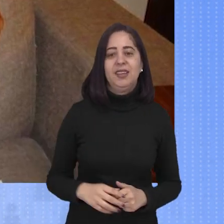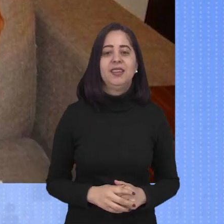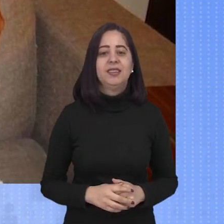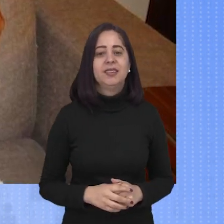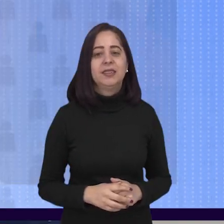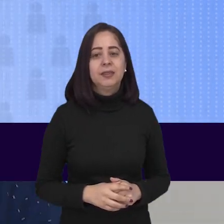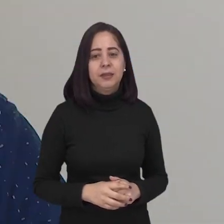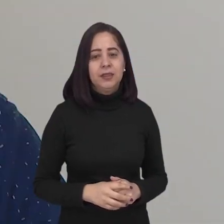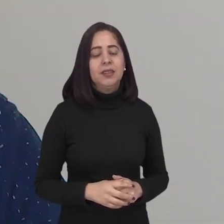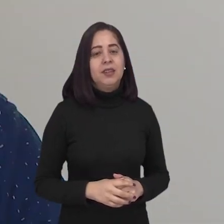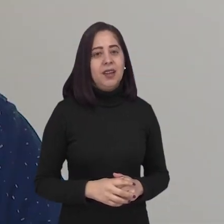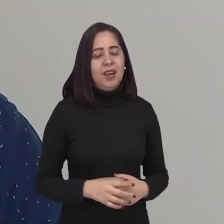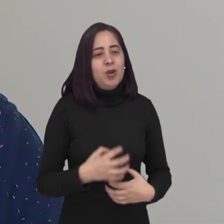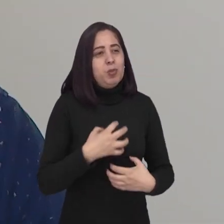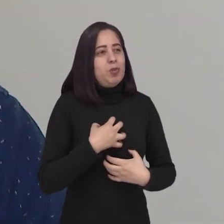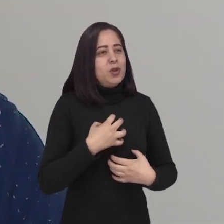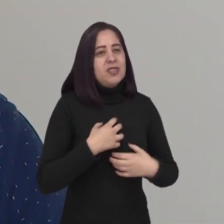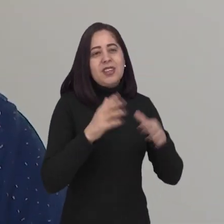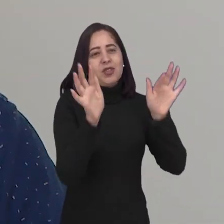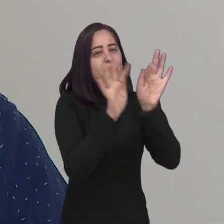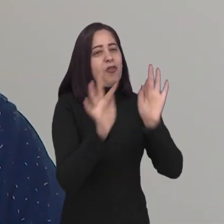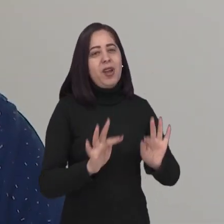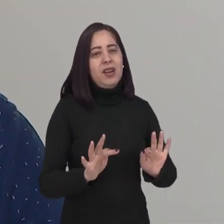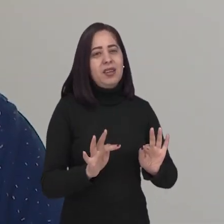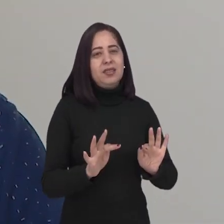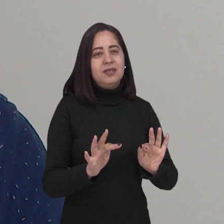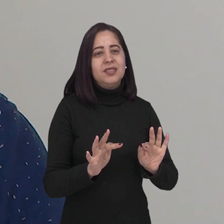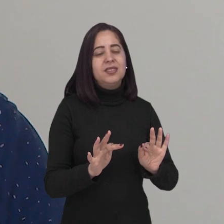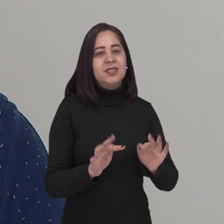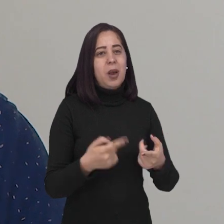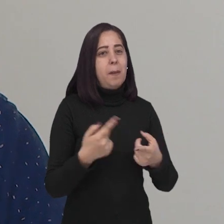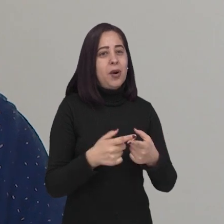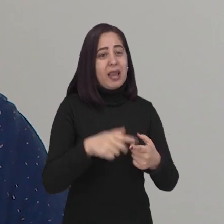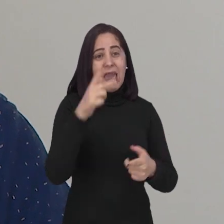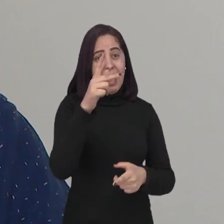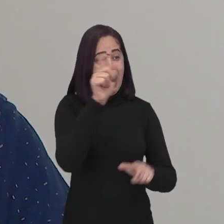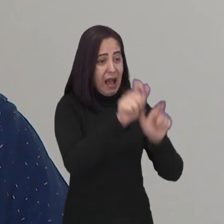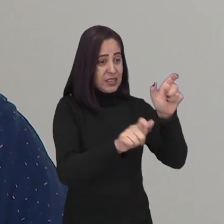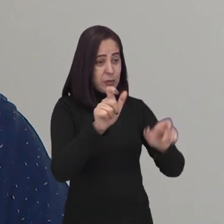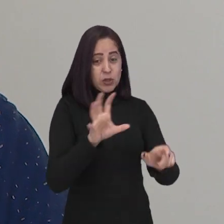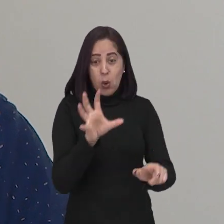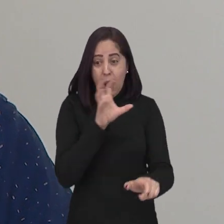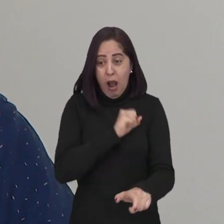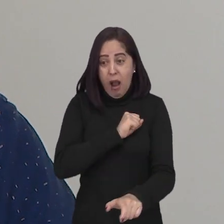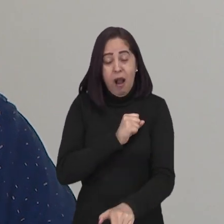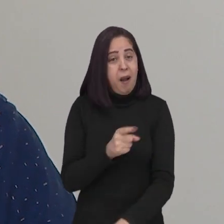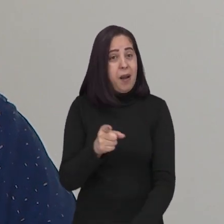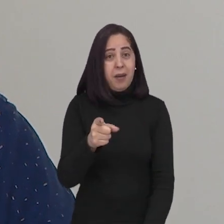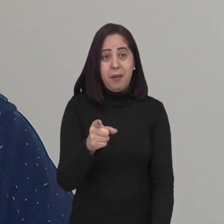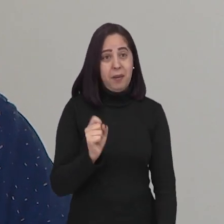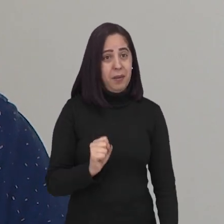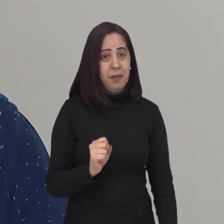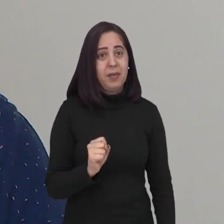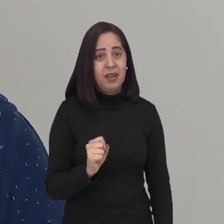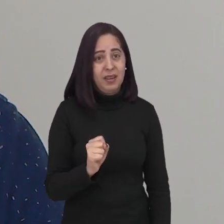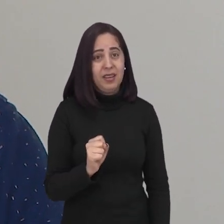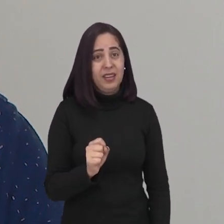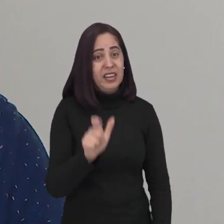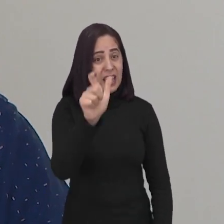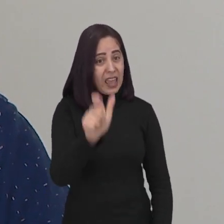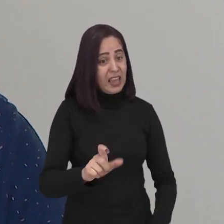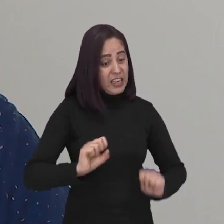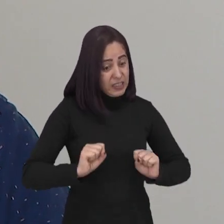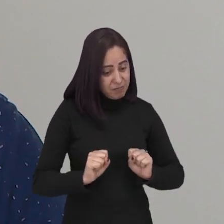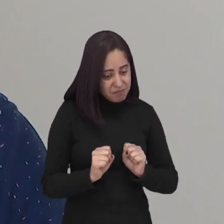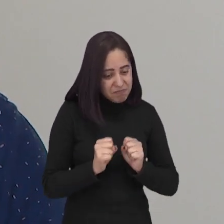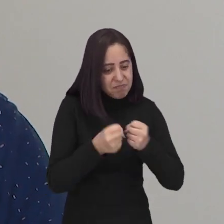que ele foi muito e é muito amado por muitas pessoas, tanto nos projetos sociais que ele executou, na